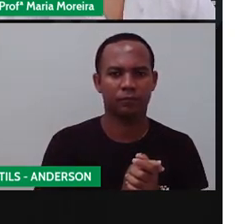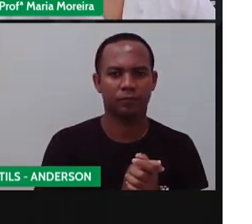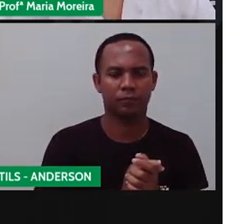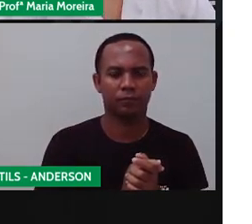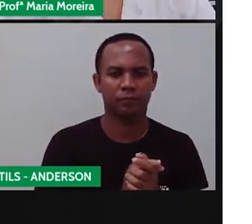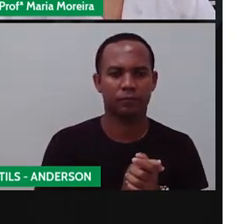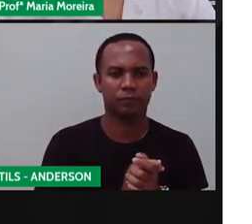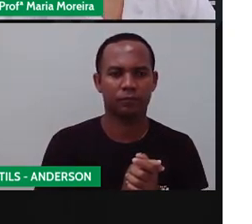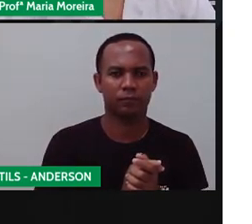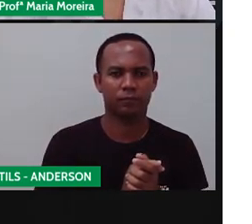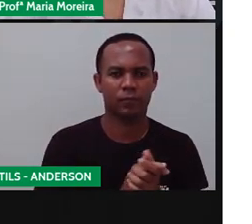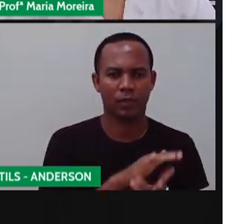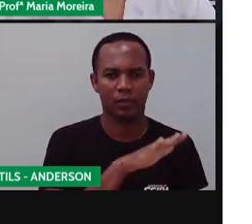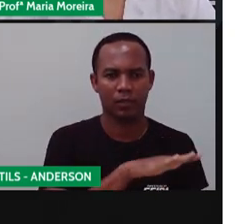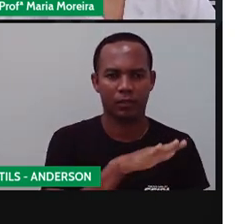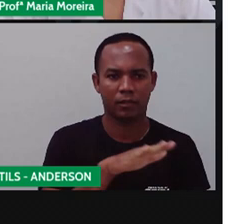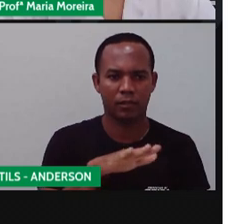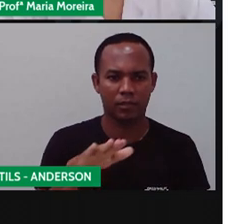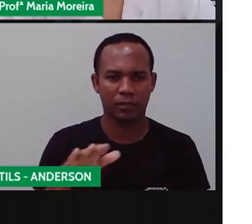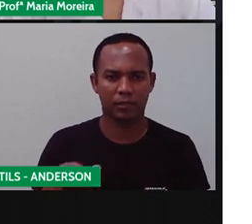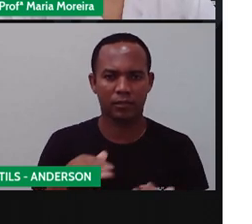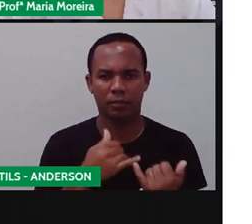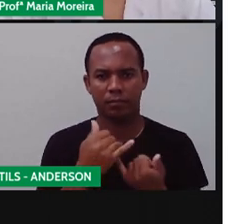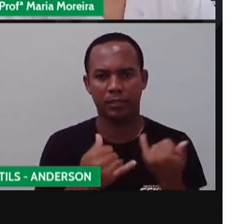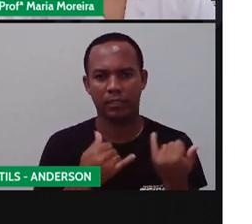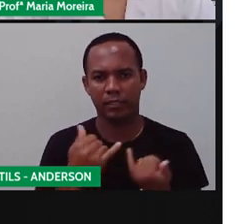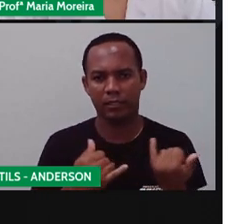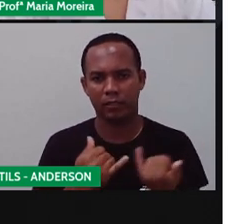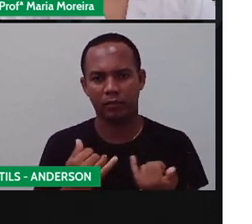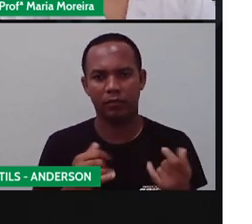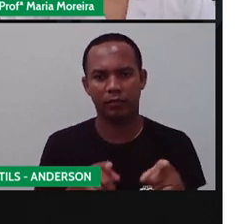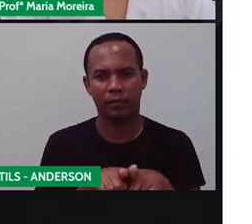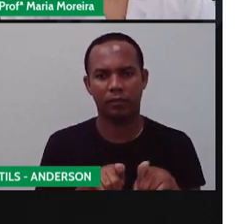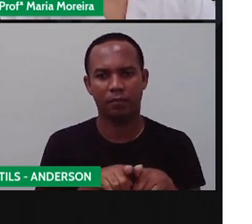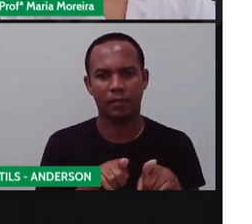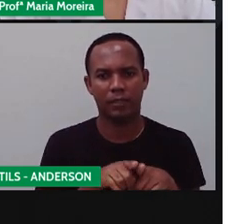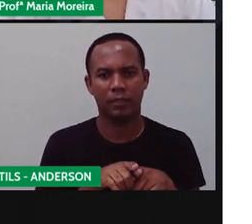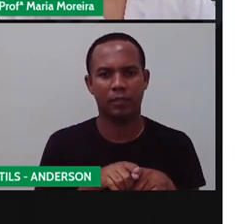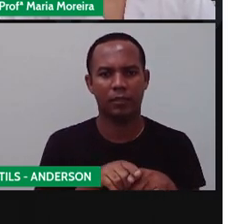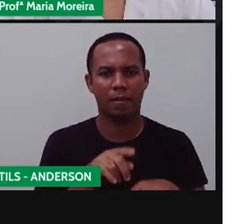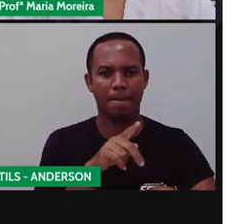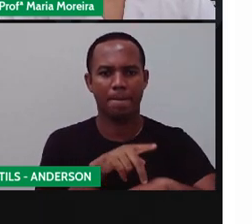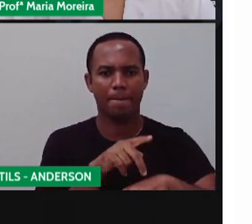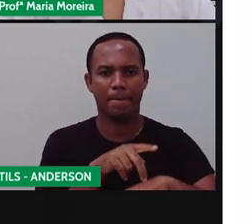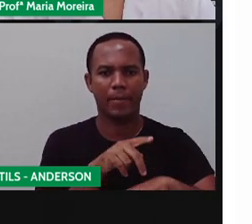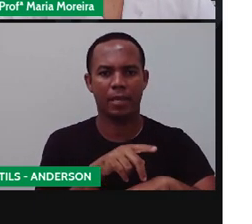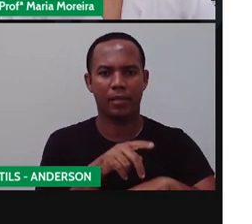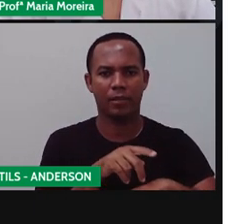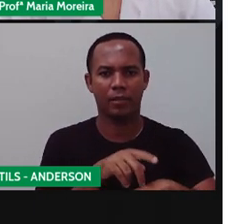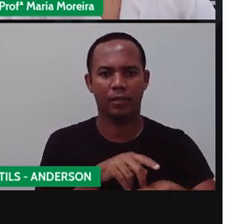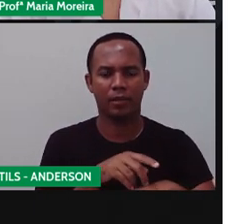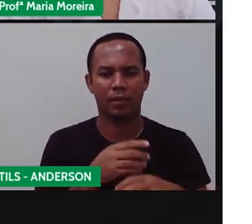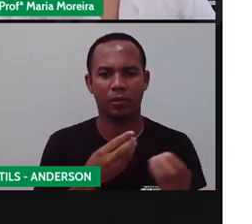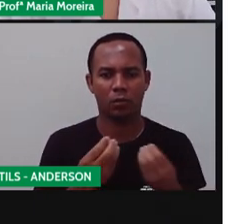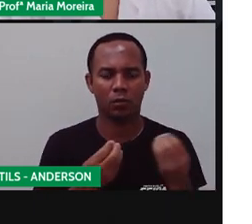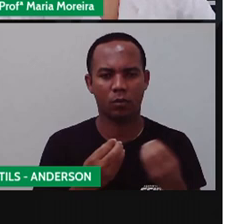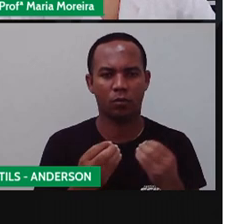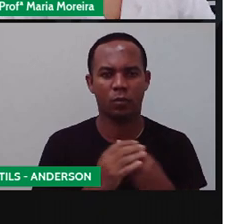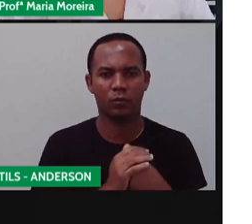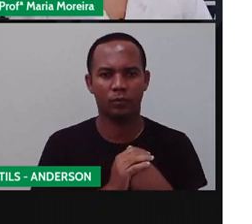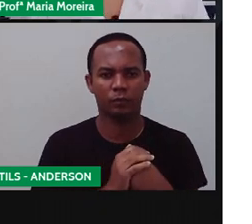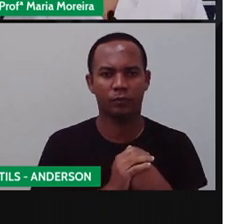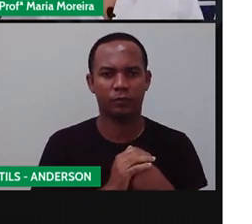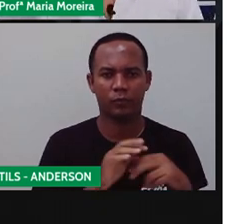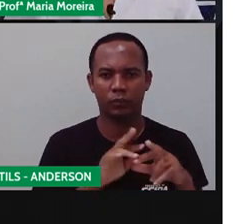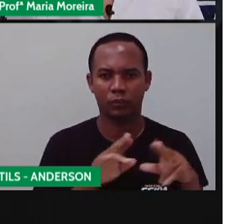E aí, tem os menininhos, né? Brincando com o joguinho, com as pedras, vamos descobrir. Algumas delas